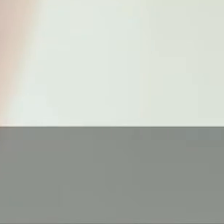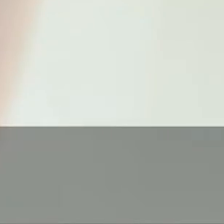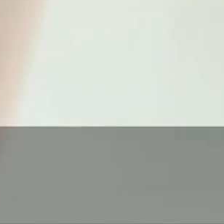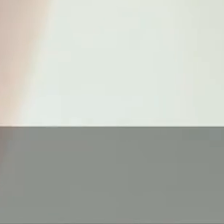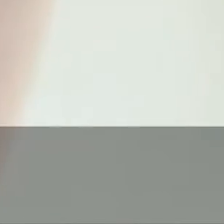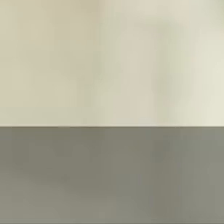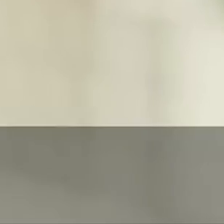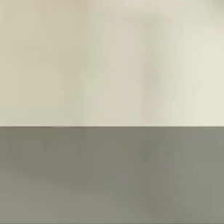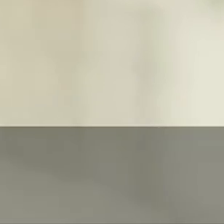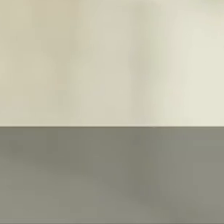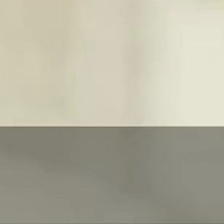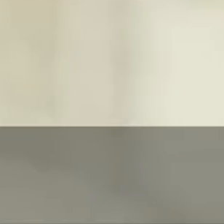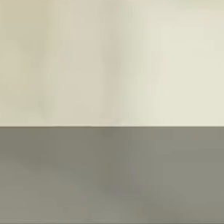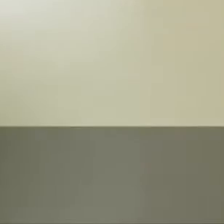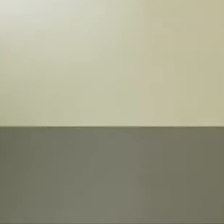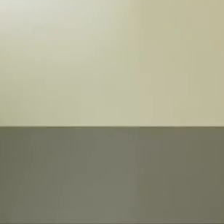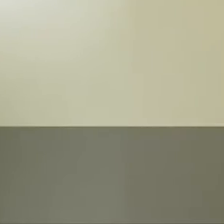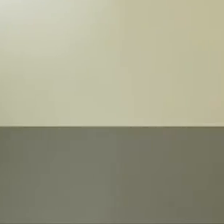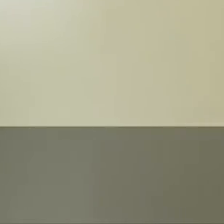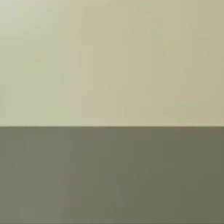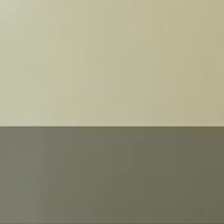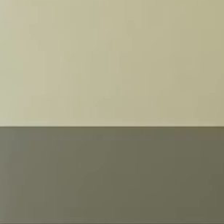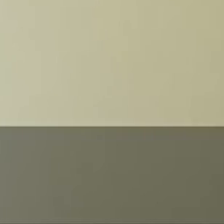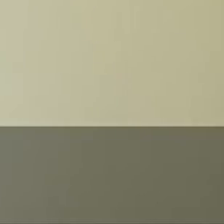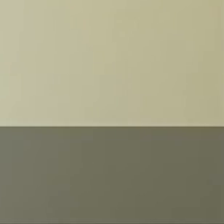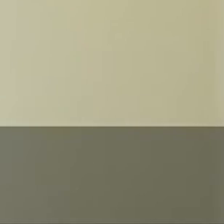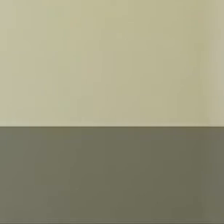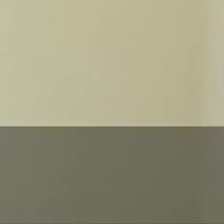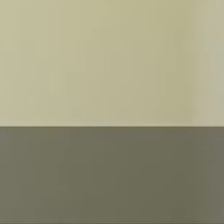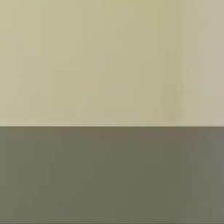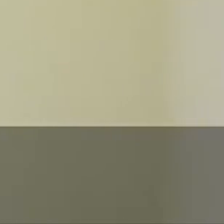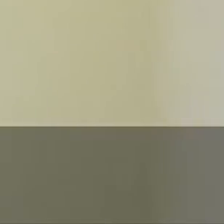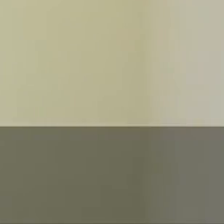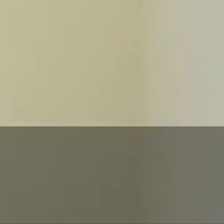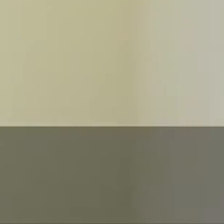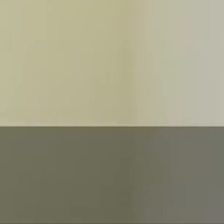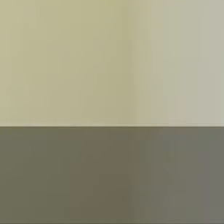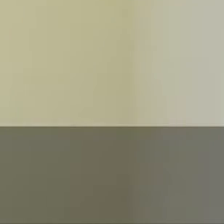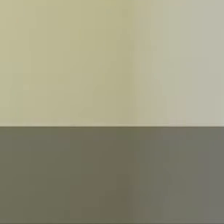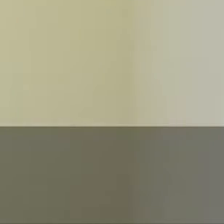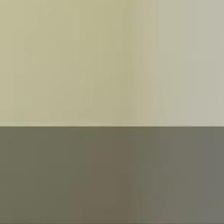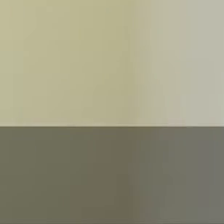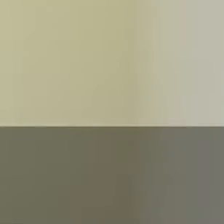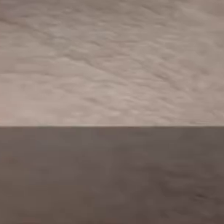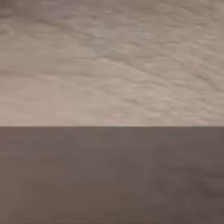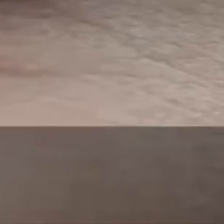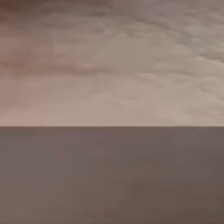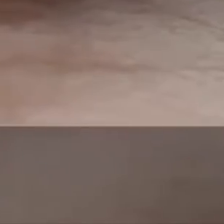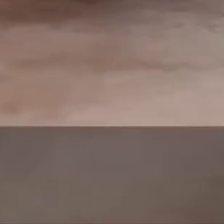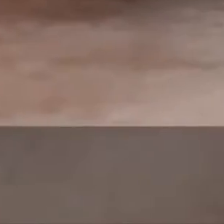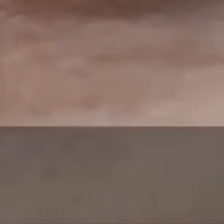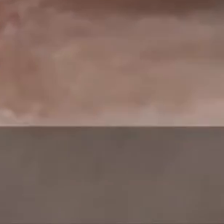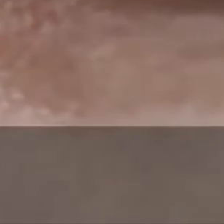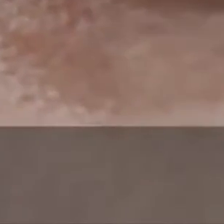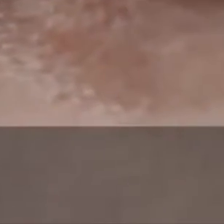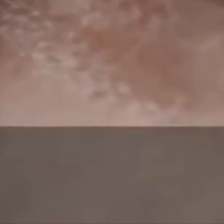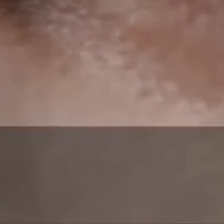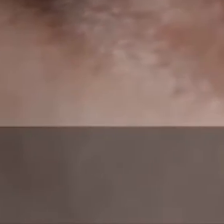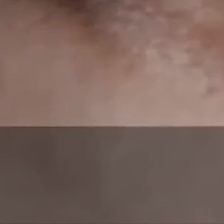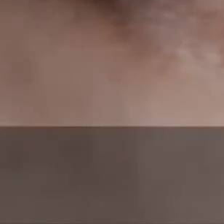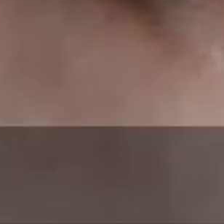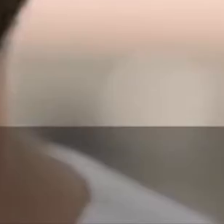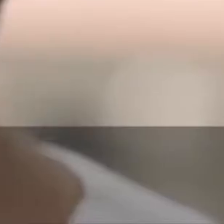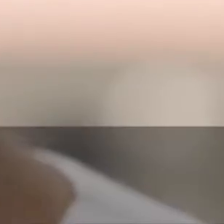-brasileiros fazem parte da nossa herança cultural. Mesmo assim, são os principais alvos do racismo na religião. Denuncie a